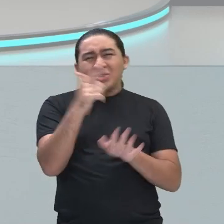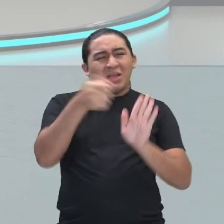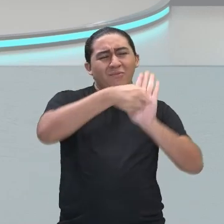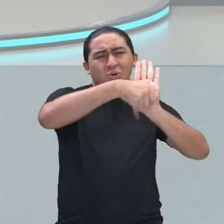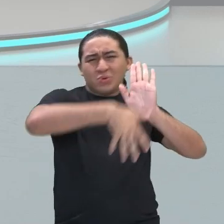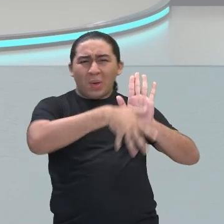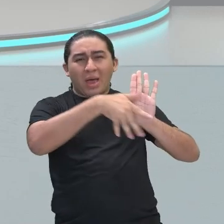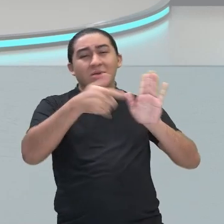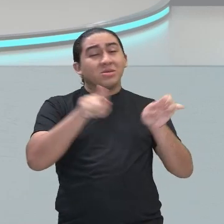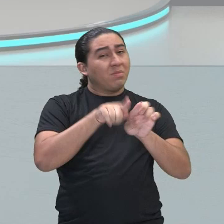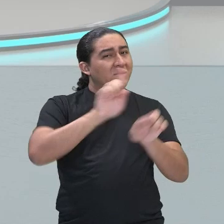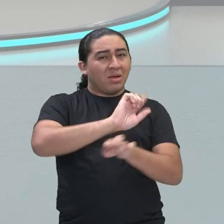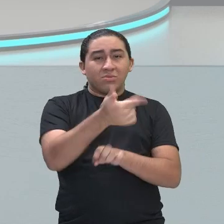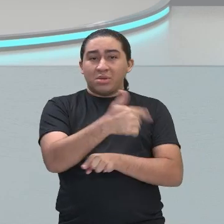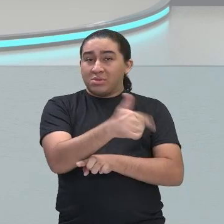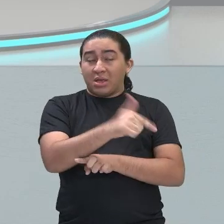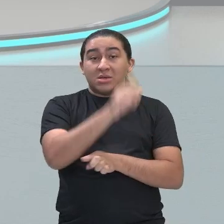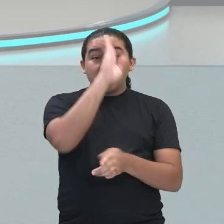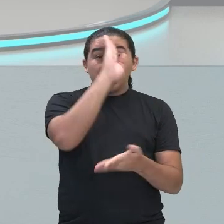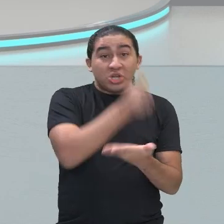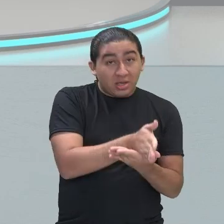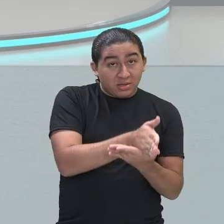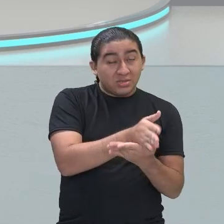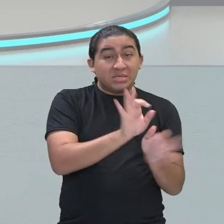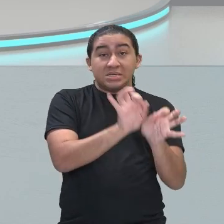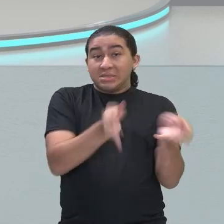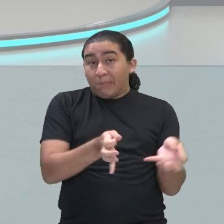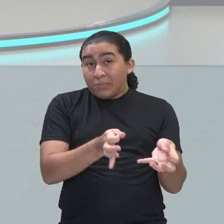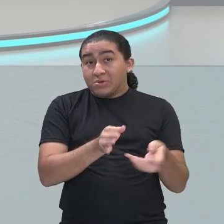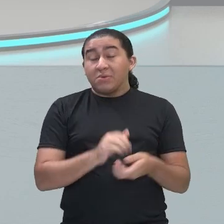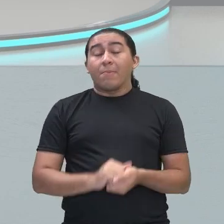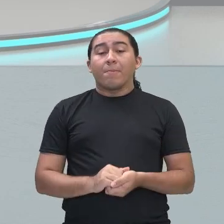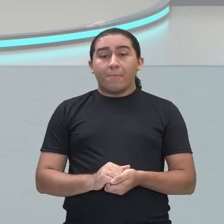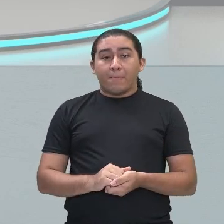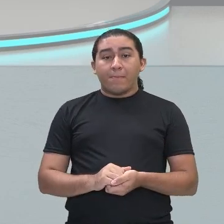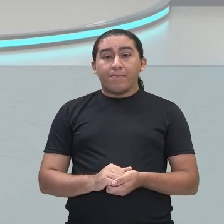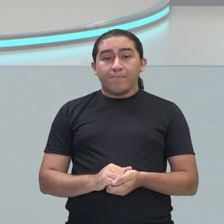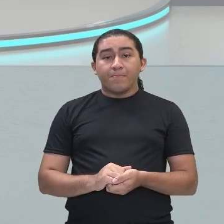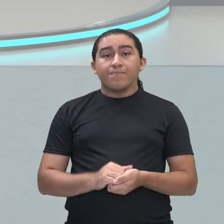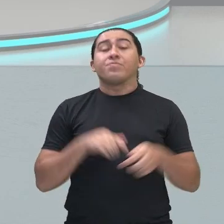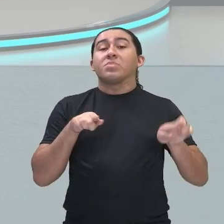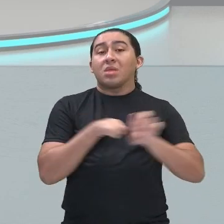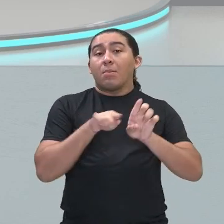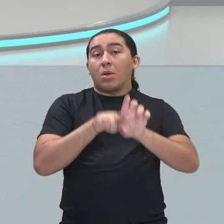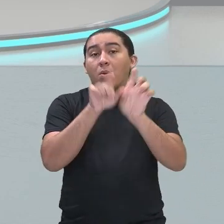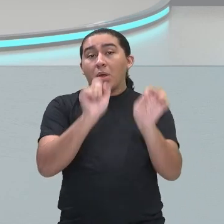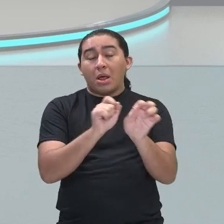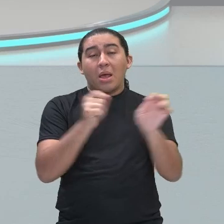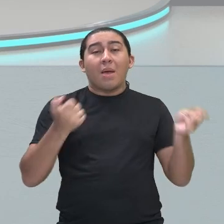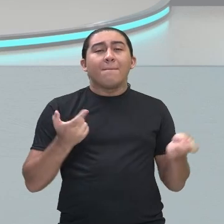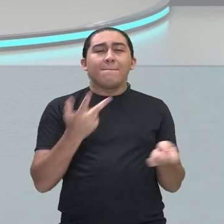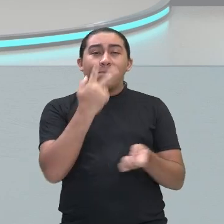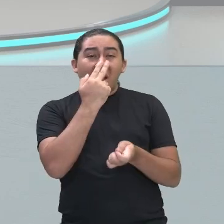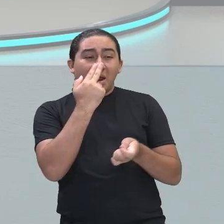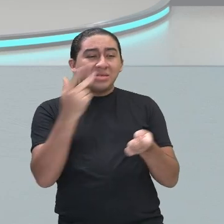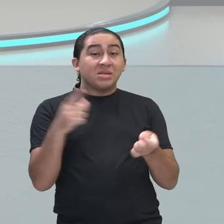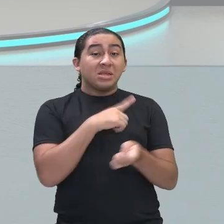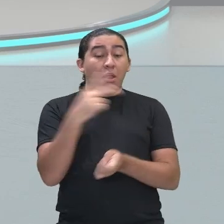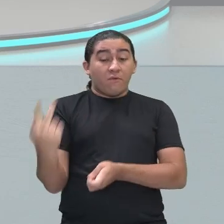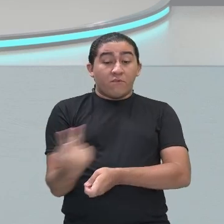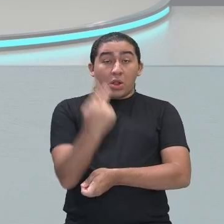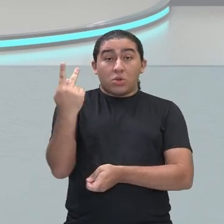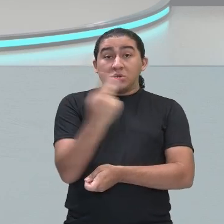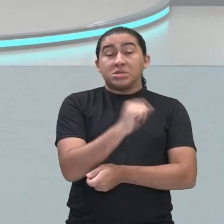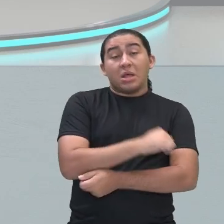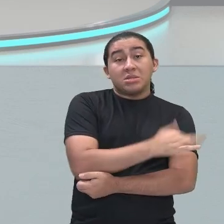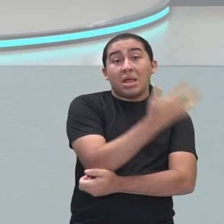objetiva. E mais, simplicidade e exaltação da natureza. Aqui vocês vão ver a